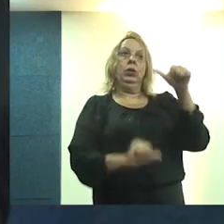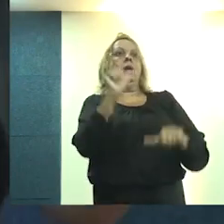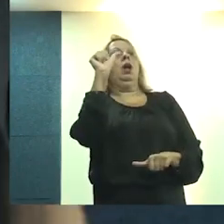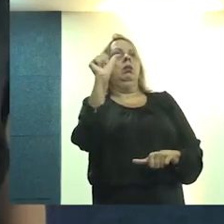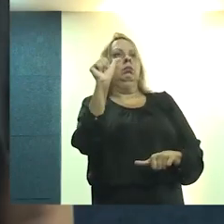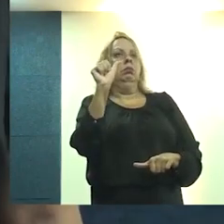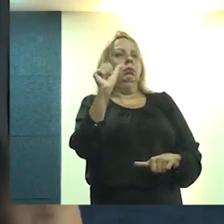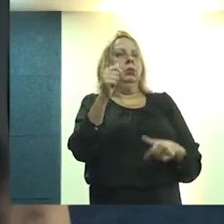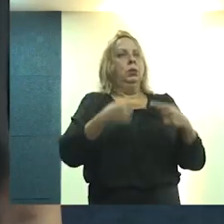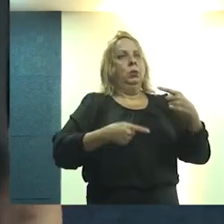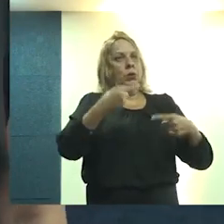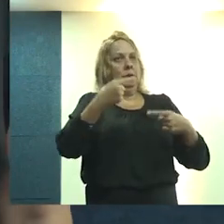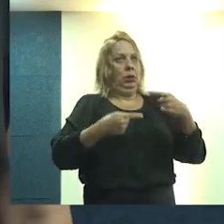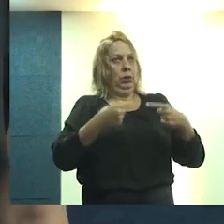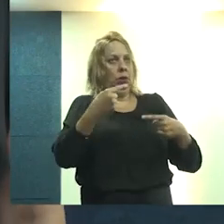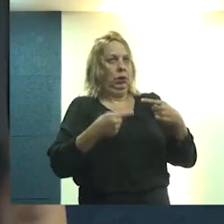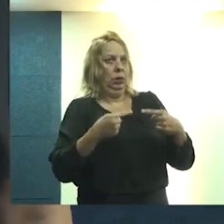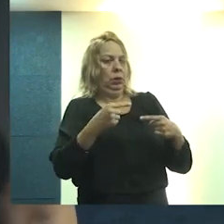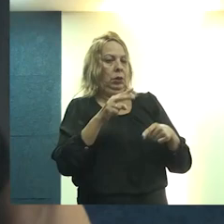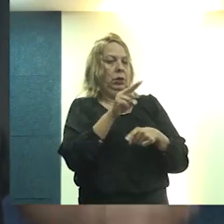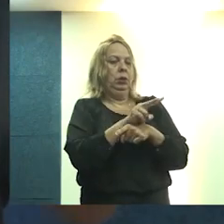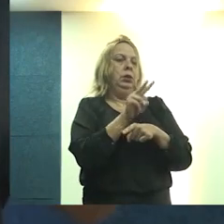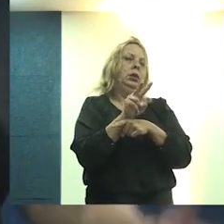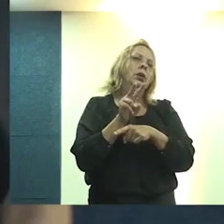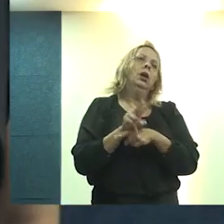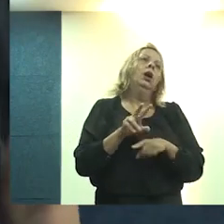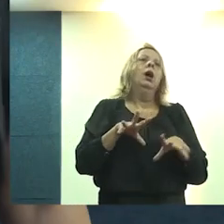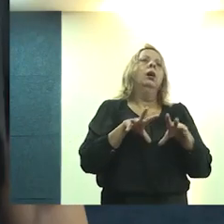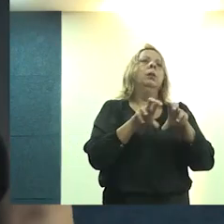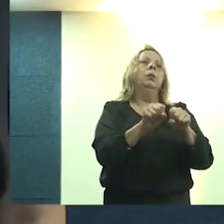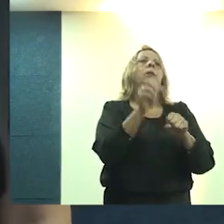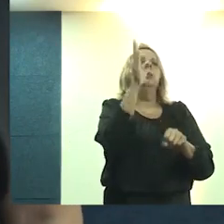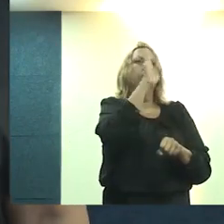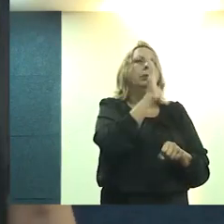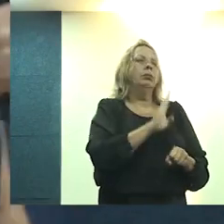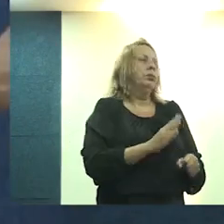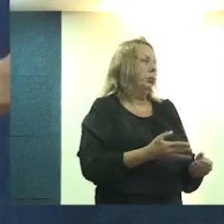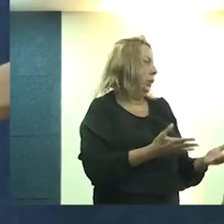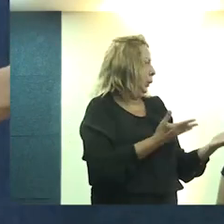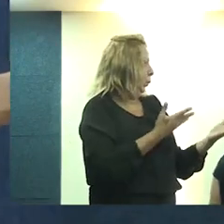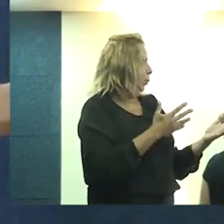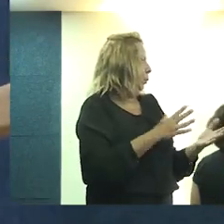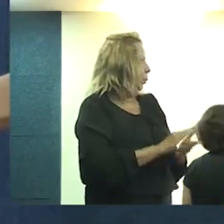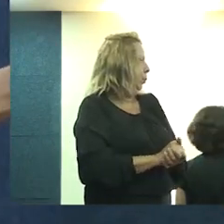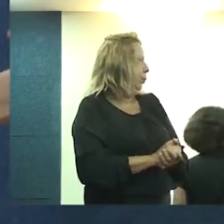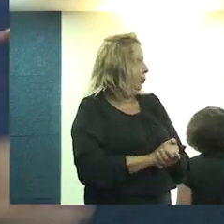o eixo da política de preservação de ocupação no Brasil. Era isso.